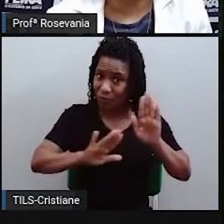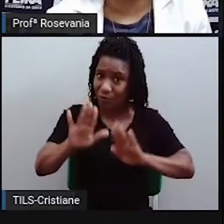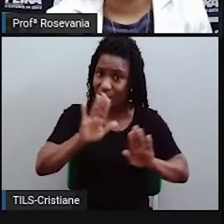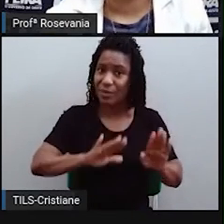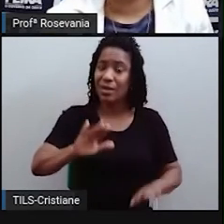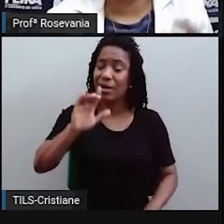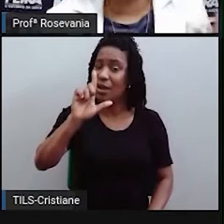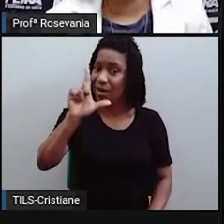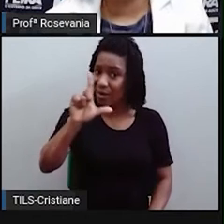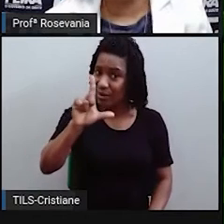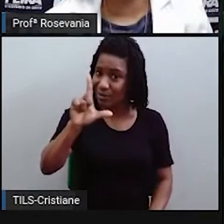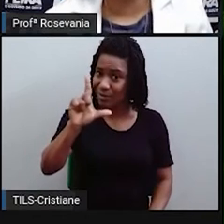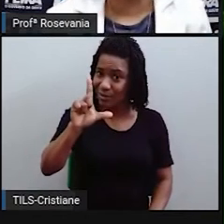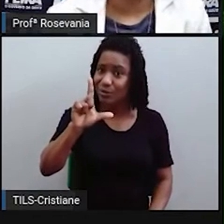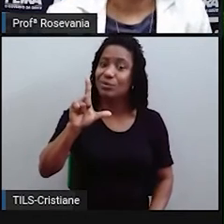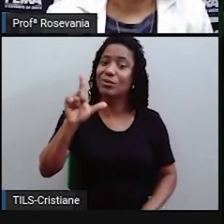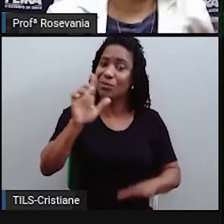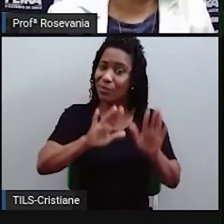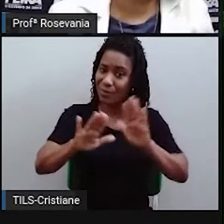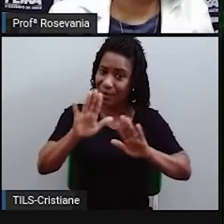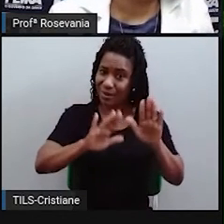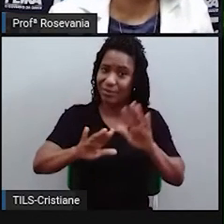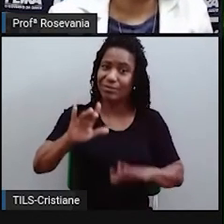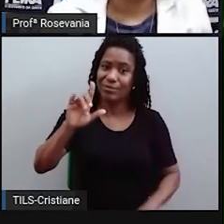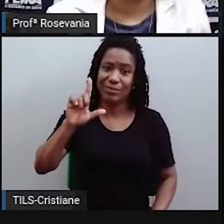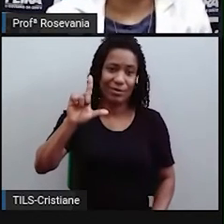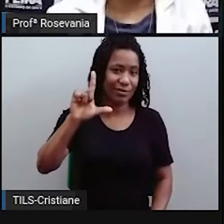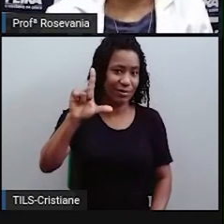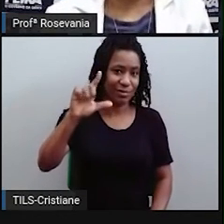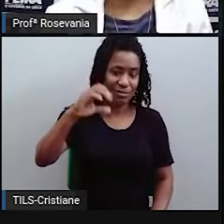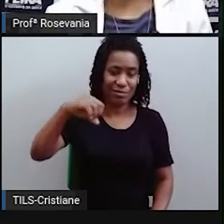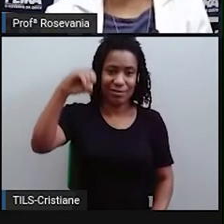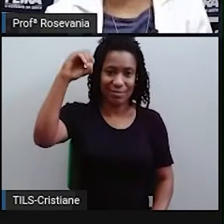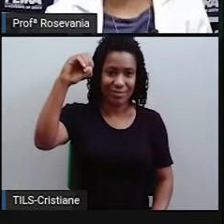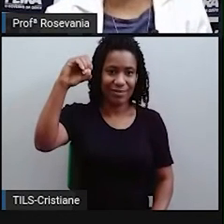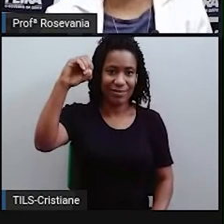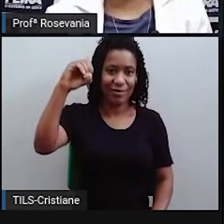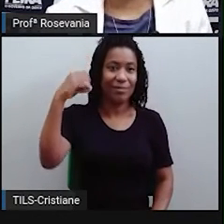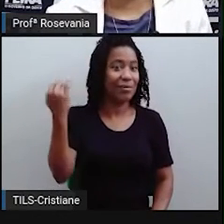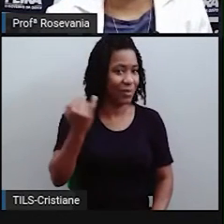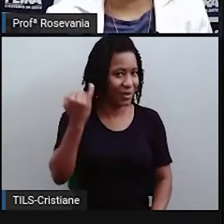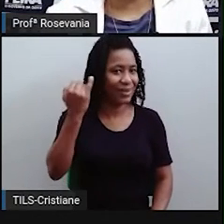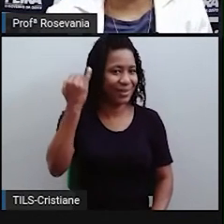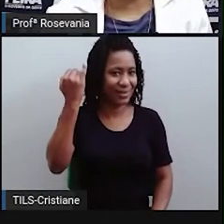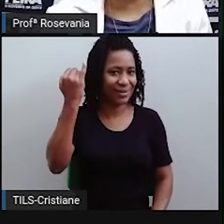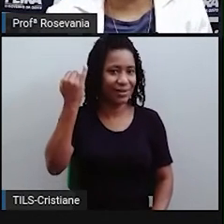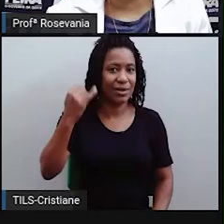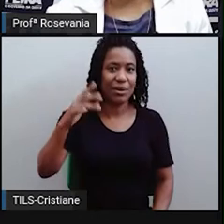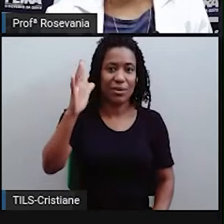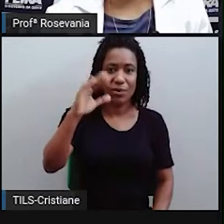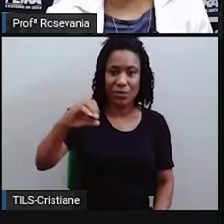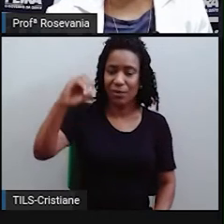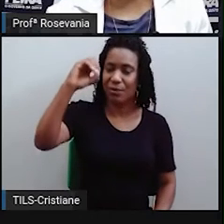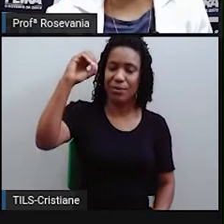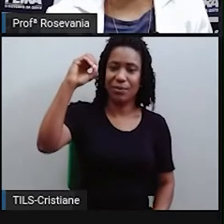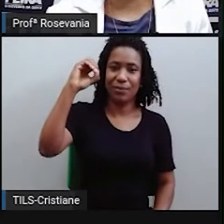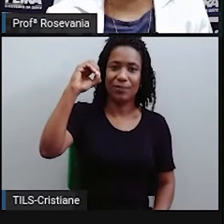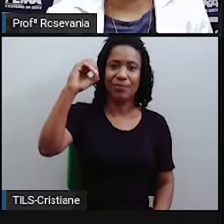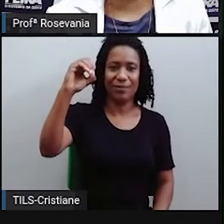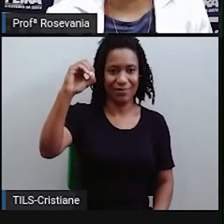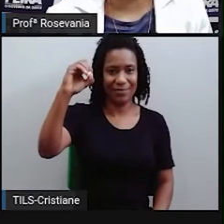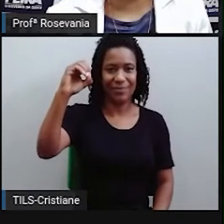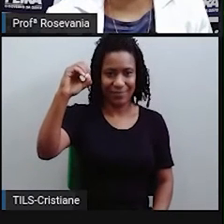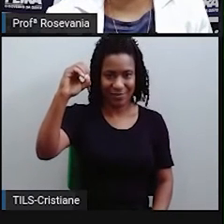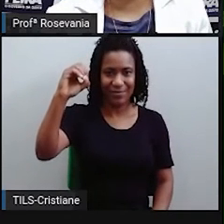tracinho embaixo, porque aí já virou ordinal, não é mais grau. Então, eu tenho aqui, ó, esse zerinho aqui e o